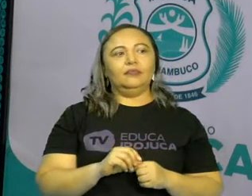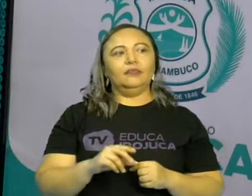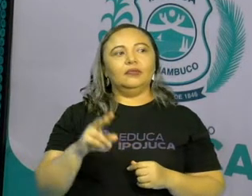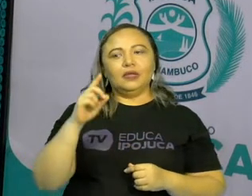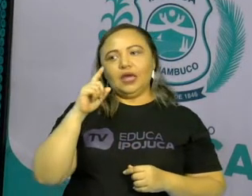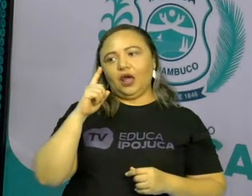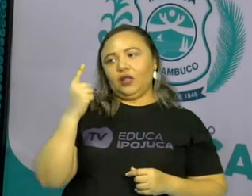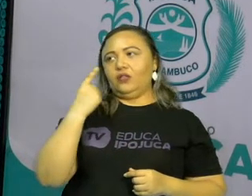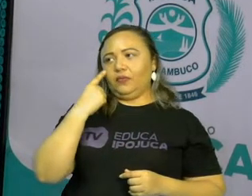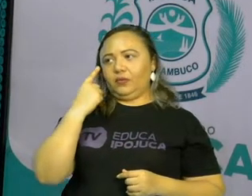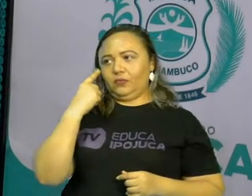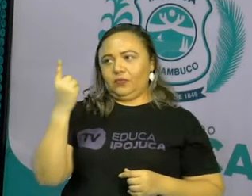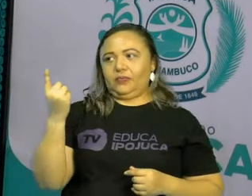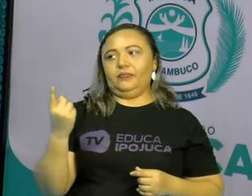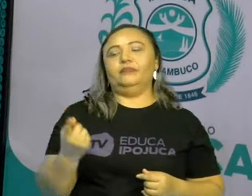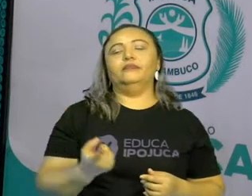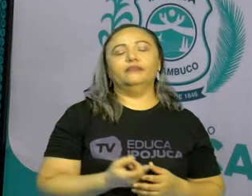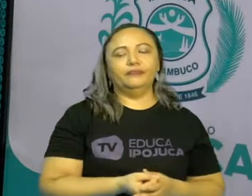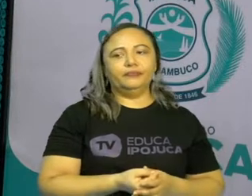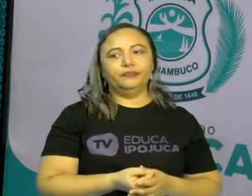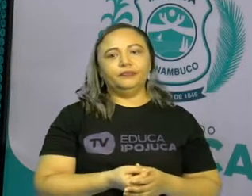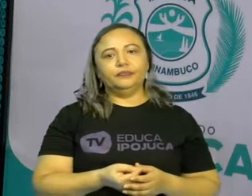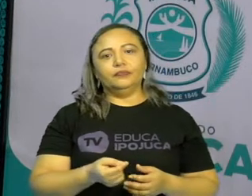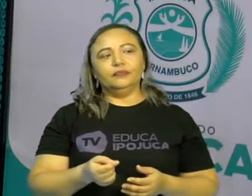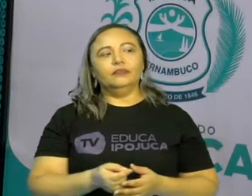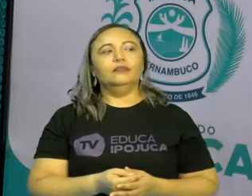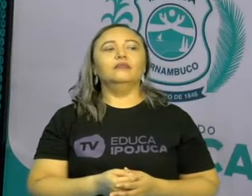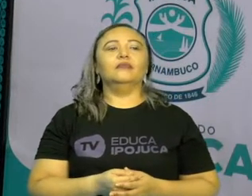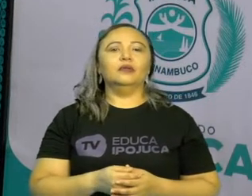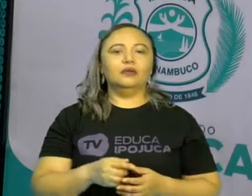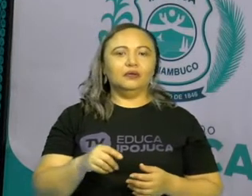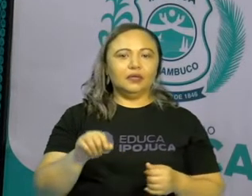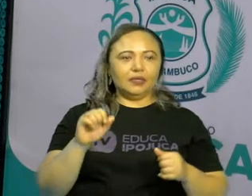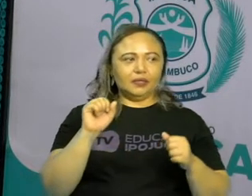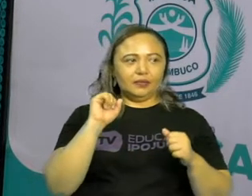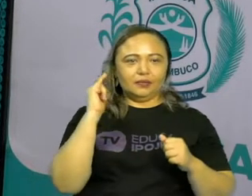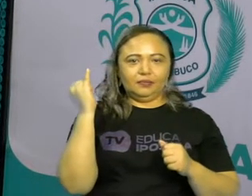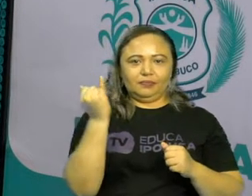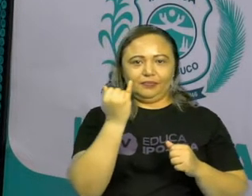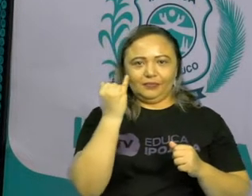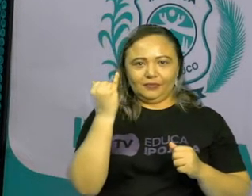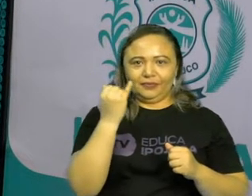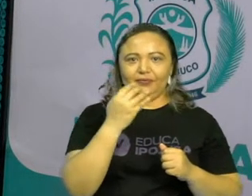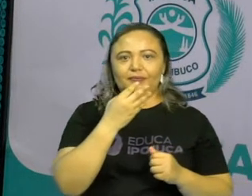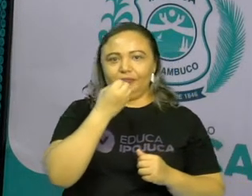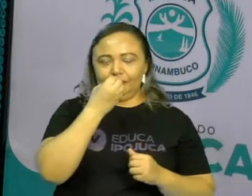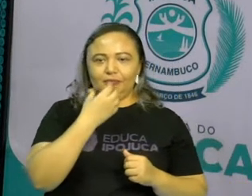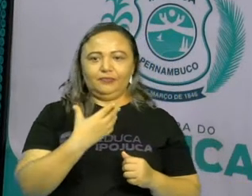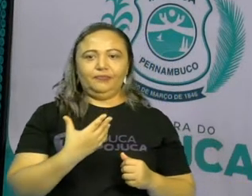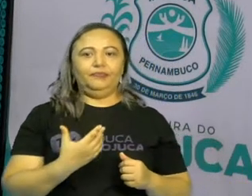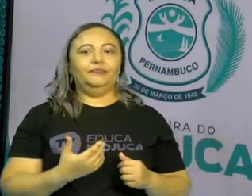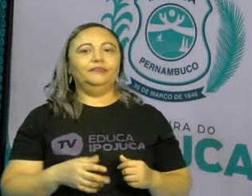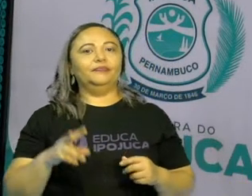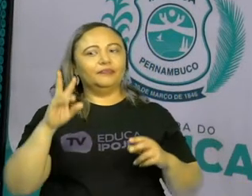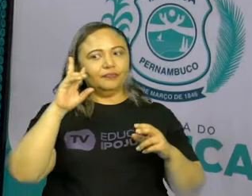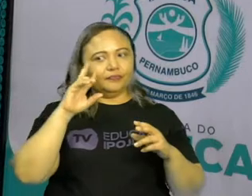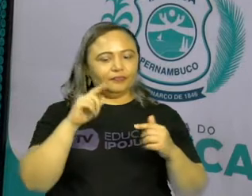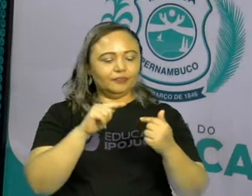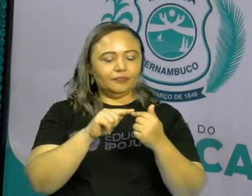olhar, da nossa visão. Por isso que elas são consideradas artes